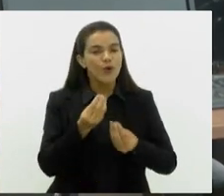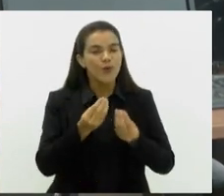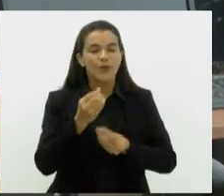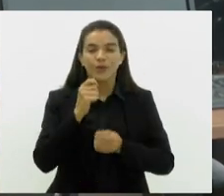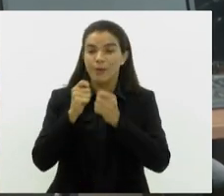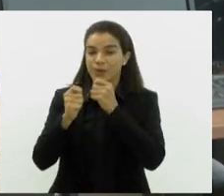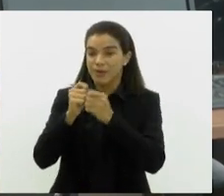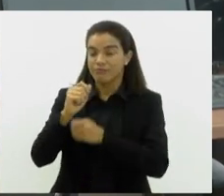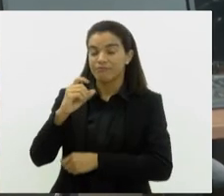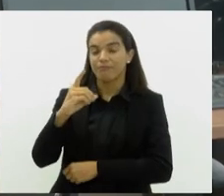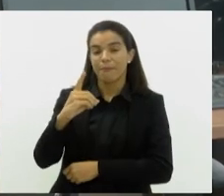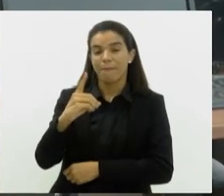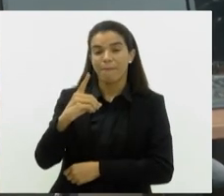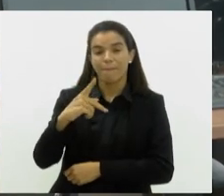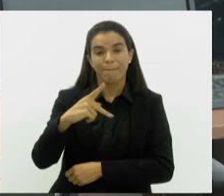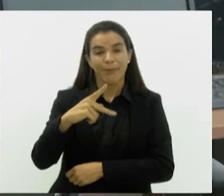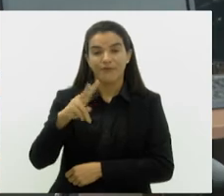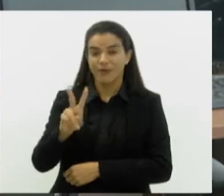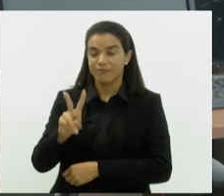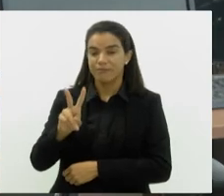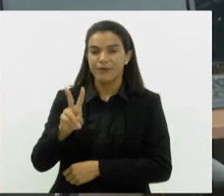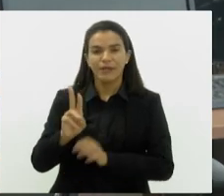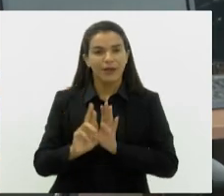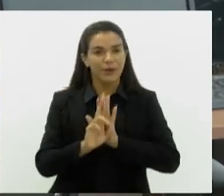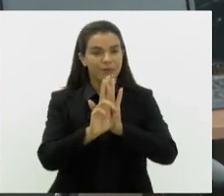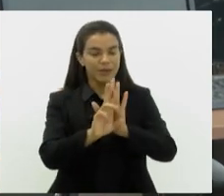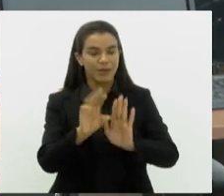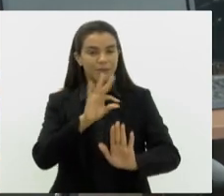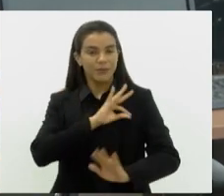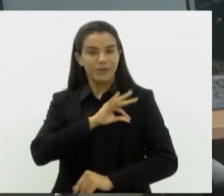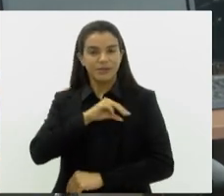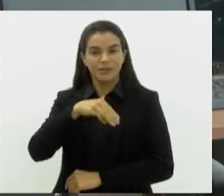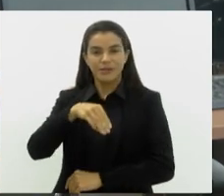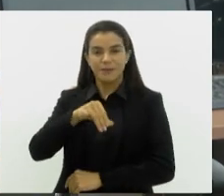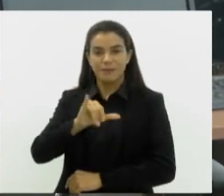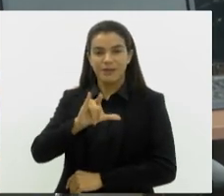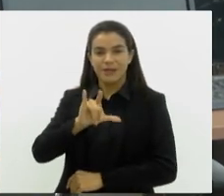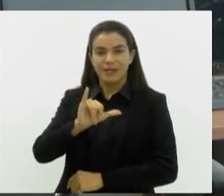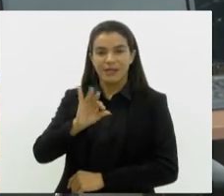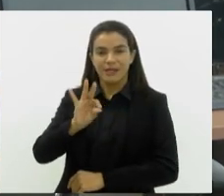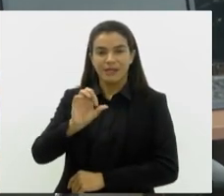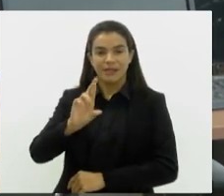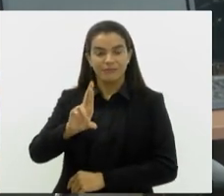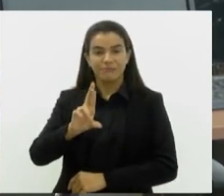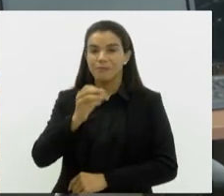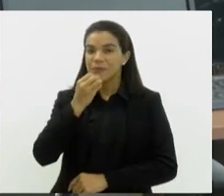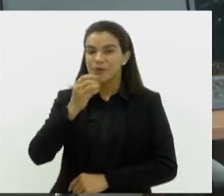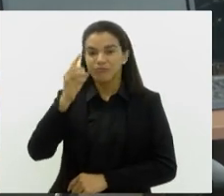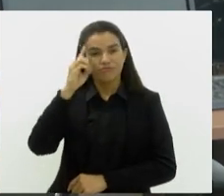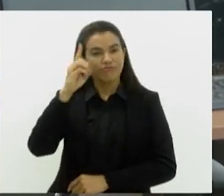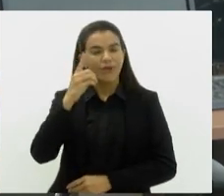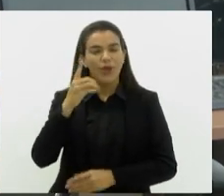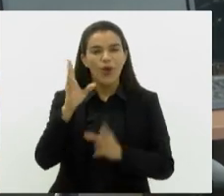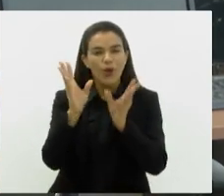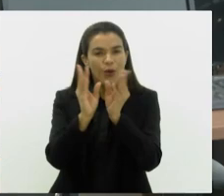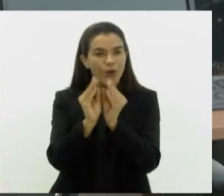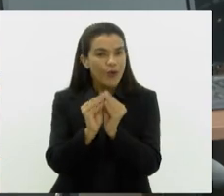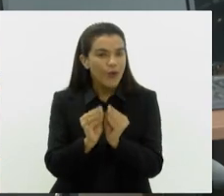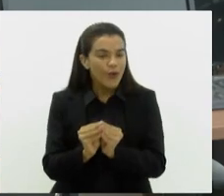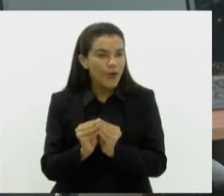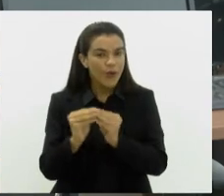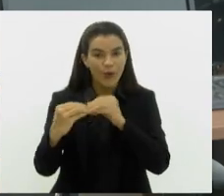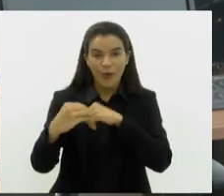Vitor Viviani, que está com o representante da Polícia Militar. Oi, Paulo Vitor. Bom dia. Conta pra gente um pouquinho desse projeto.